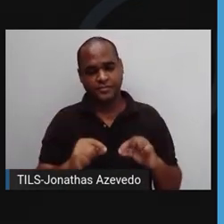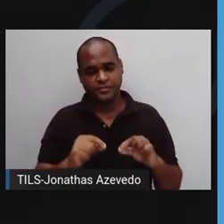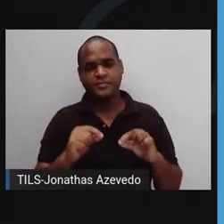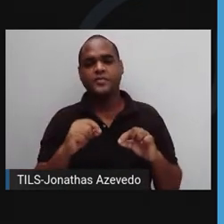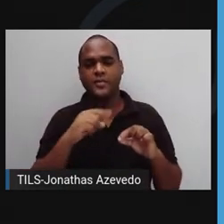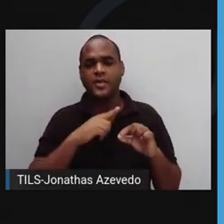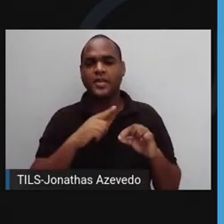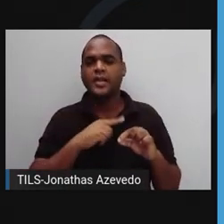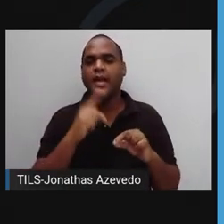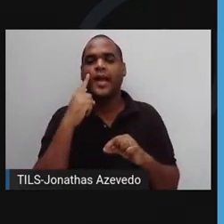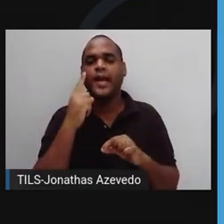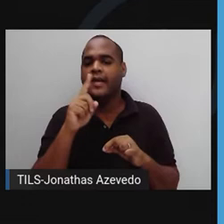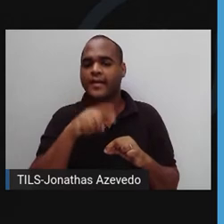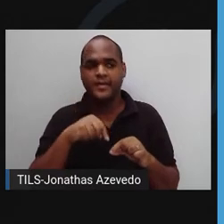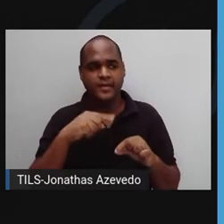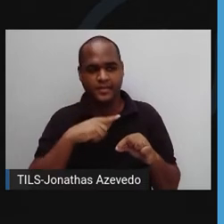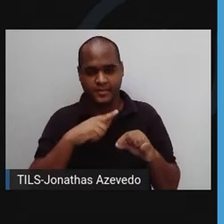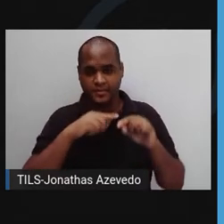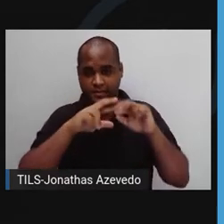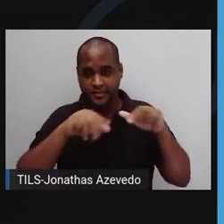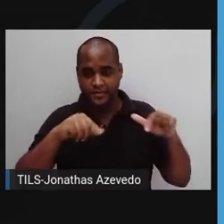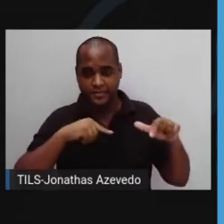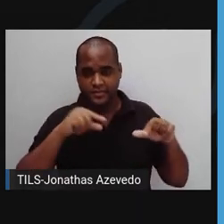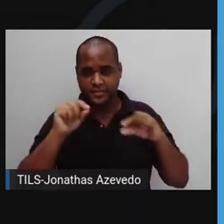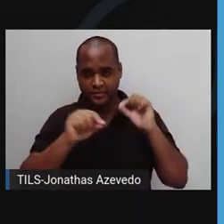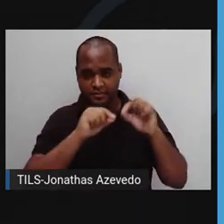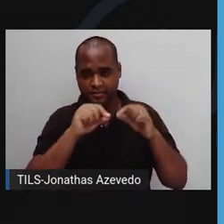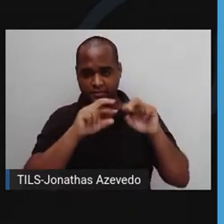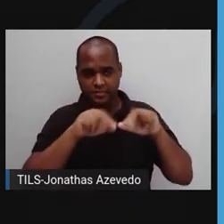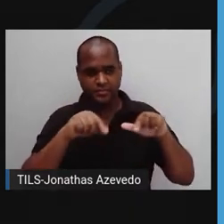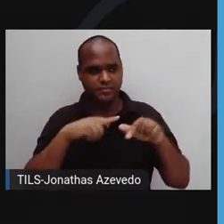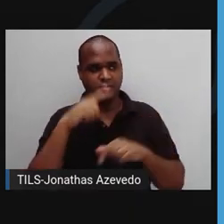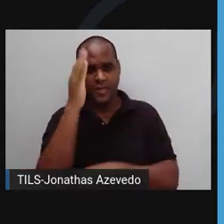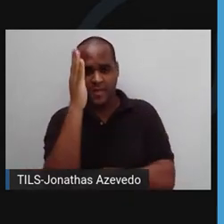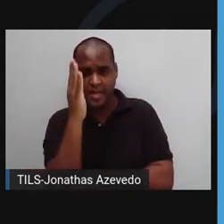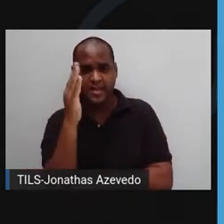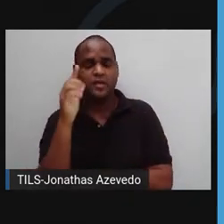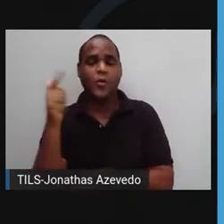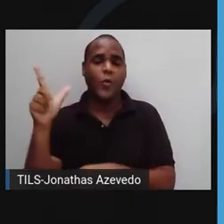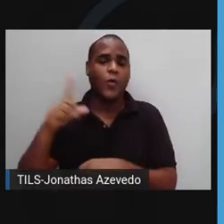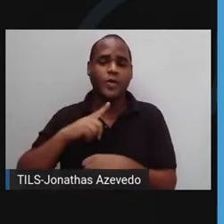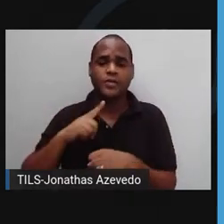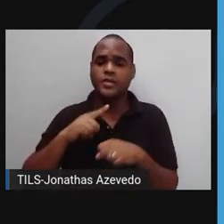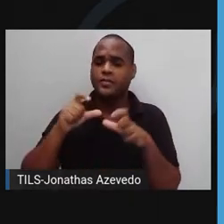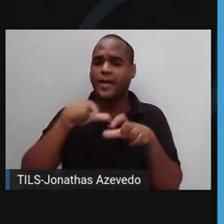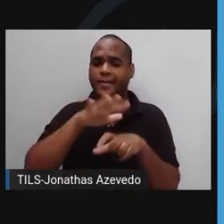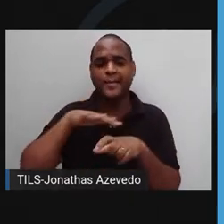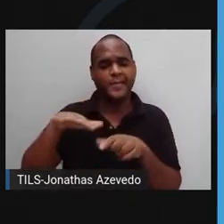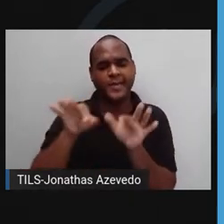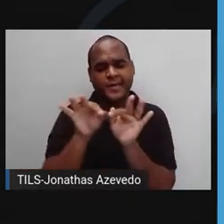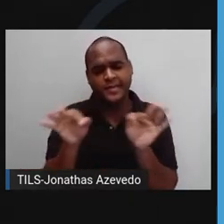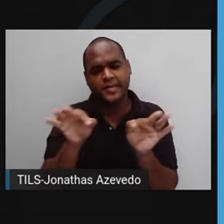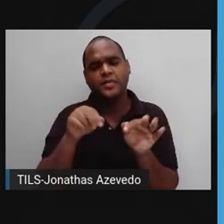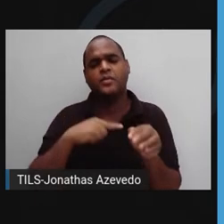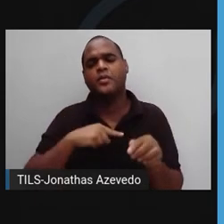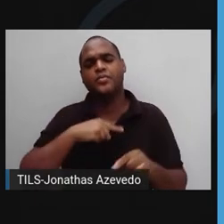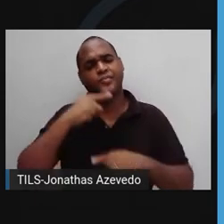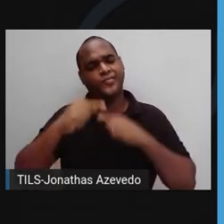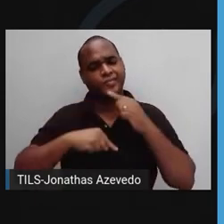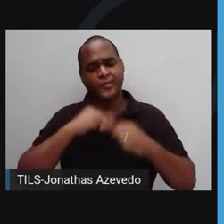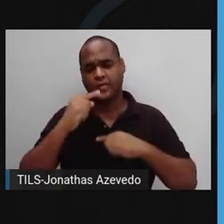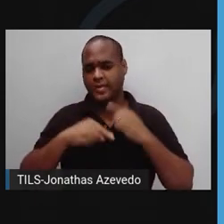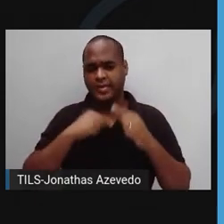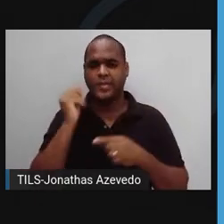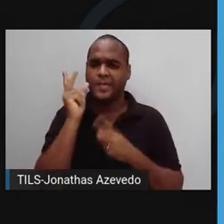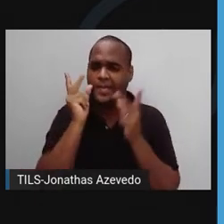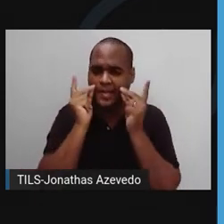são super duráveis. E os micro-organismos que decompõem pedaços de madeira e algas marinhas em compostos orgânicos mais simples não conseguem digerir facilmente o